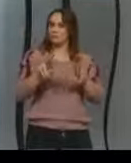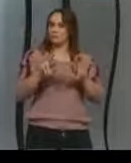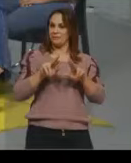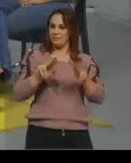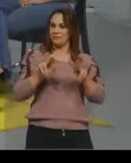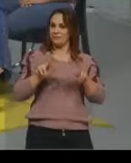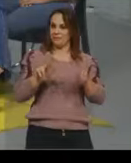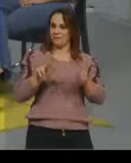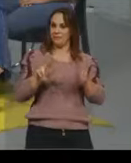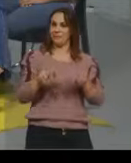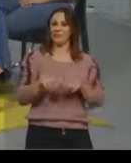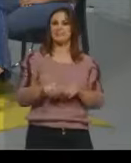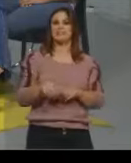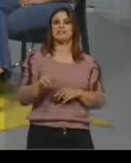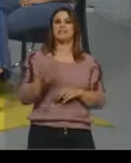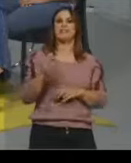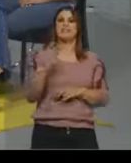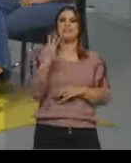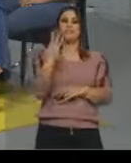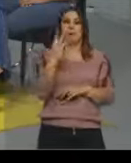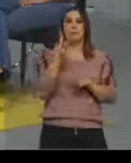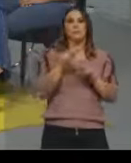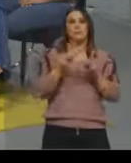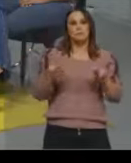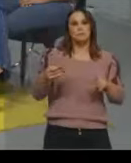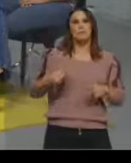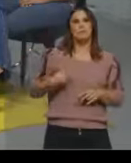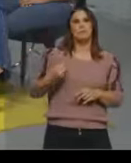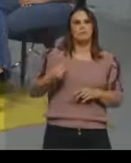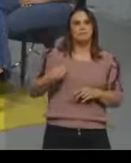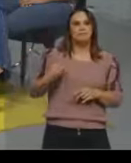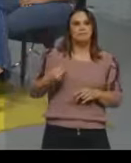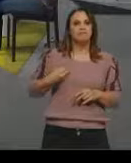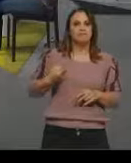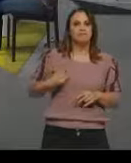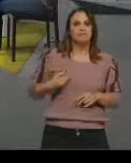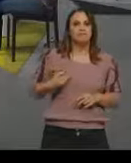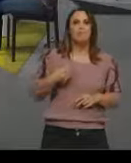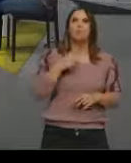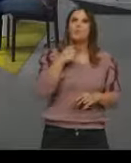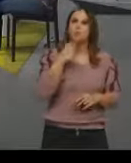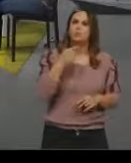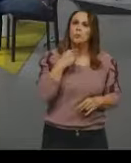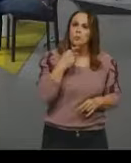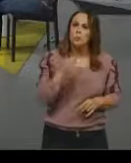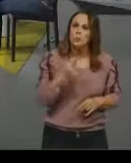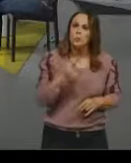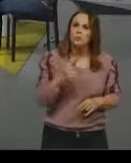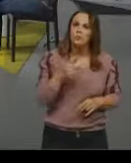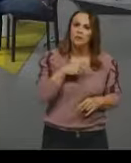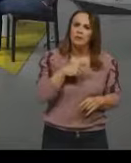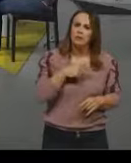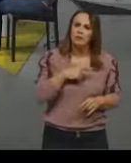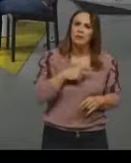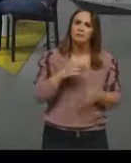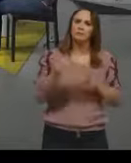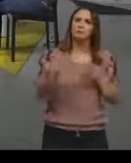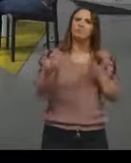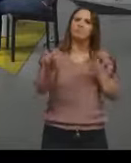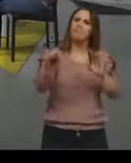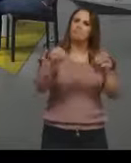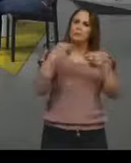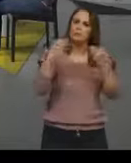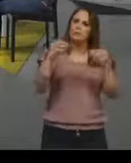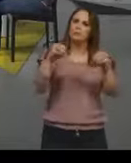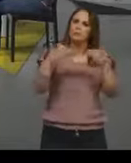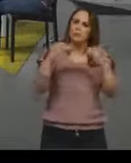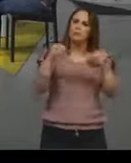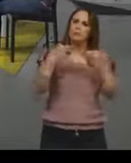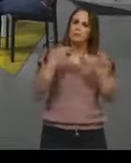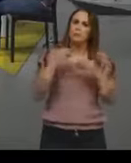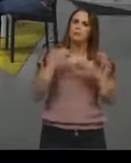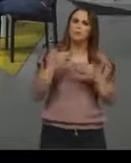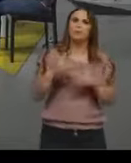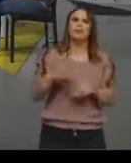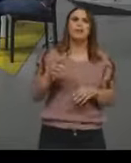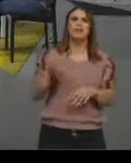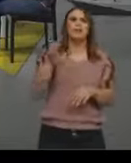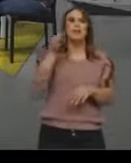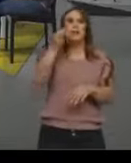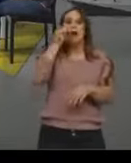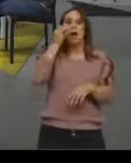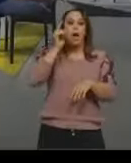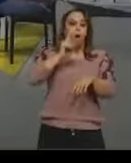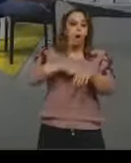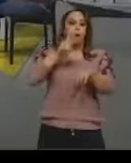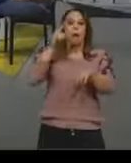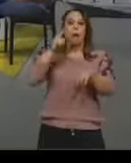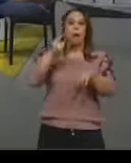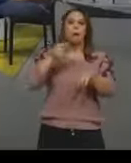professores estão participando qualquer dúvida que vocês tiverem mandem a pergunta para a gente poder esclarecer aqui ao vivo bons estudos e